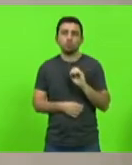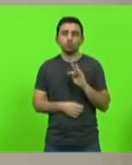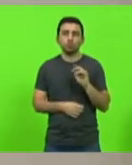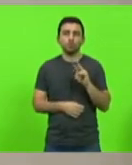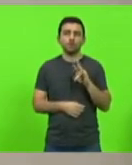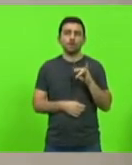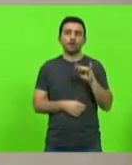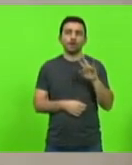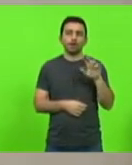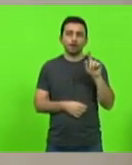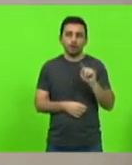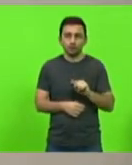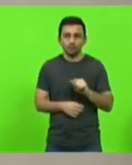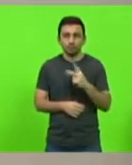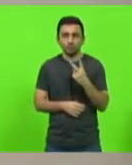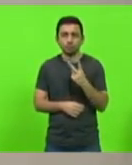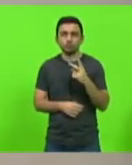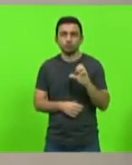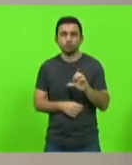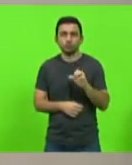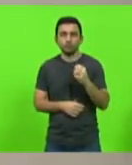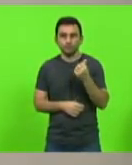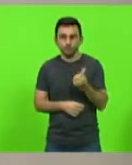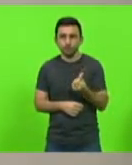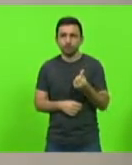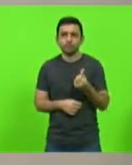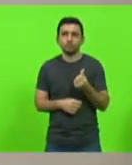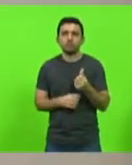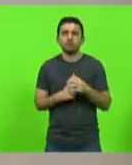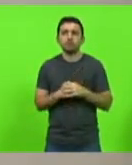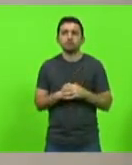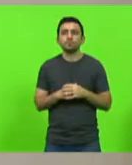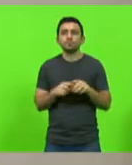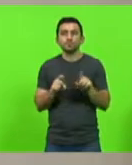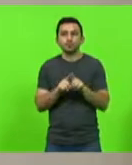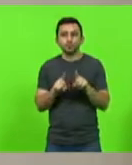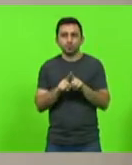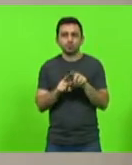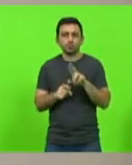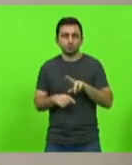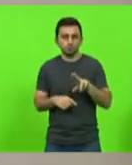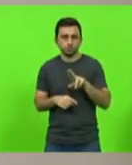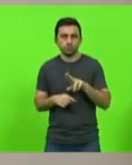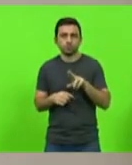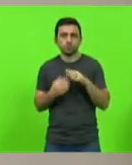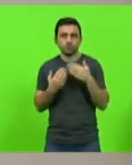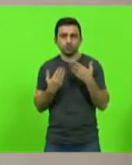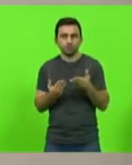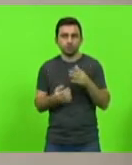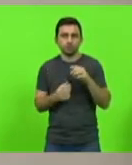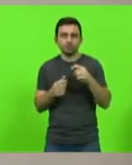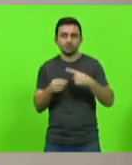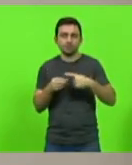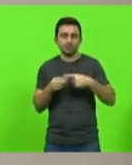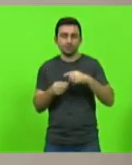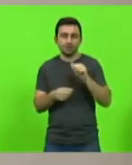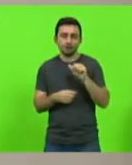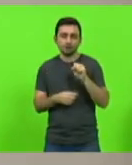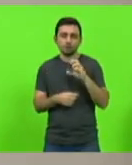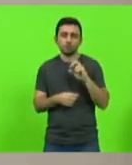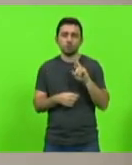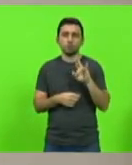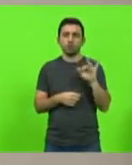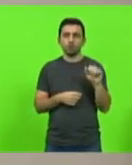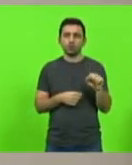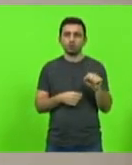Projeto de lei 296.9 de 2021, governo do Estado, autoriza a cessão de uso de imóvel no município de Ascurra. Projeto